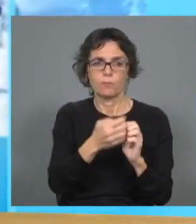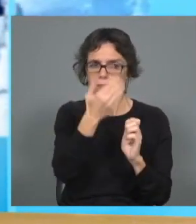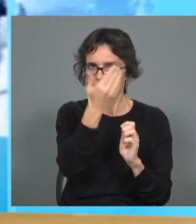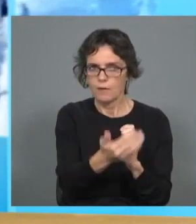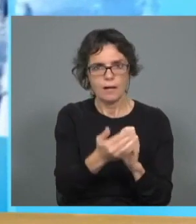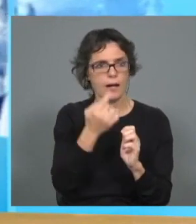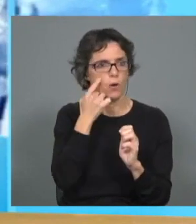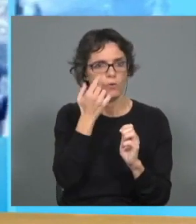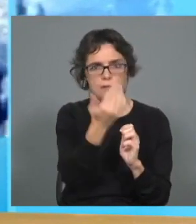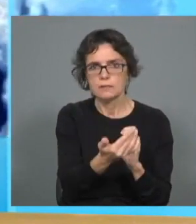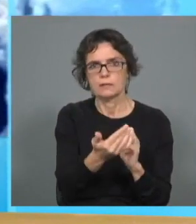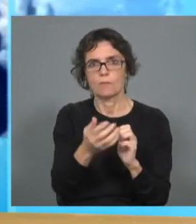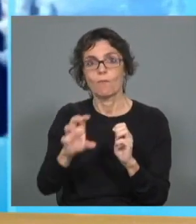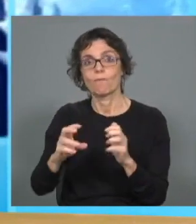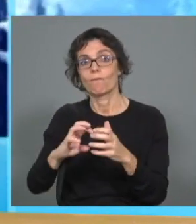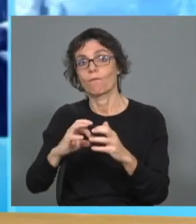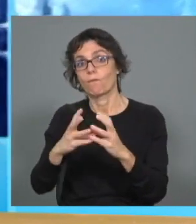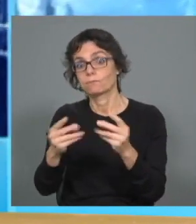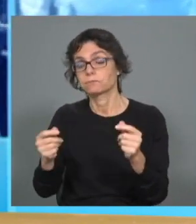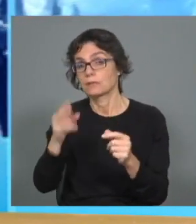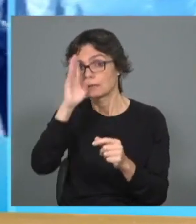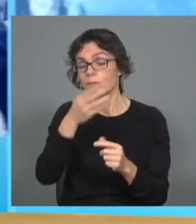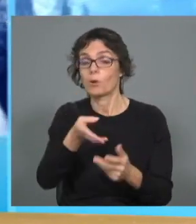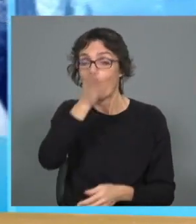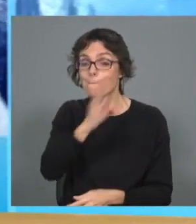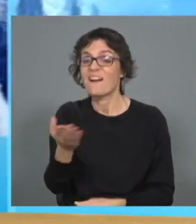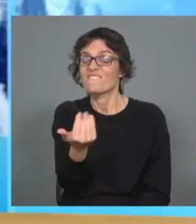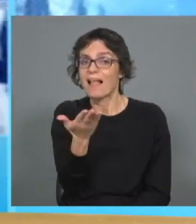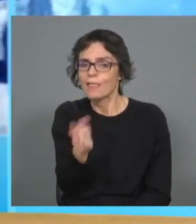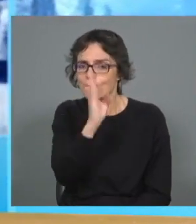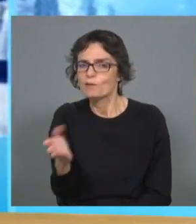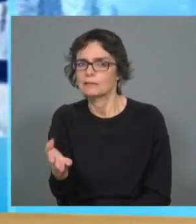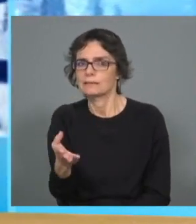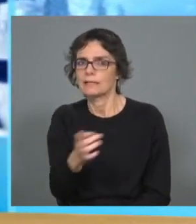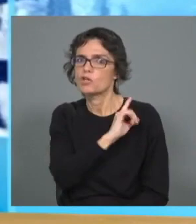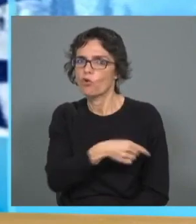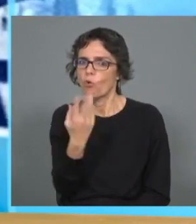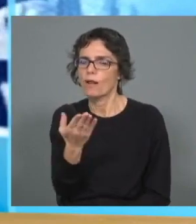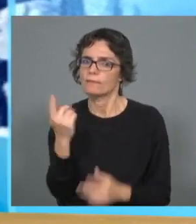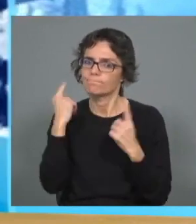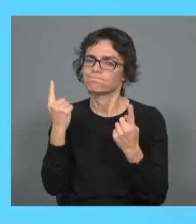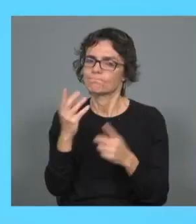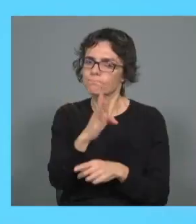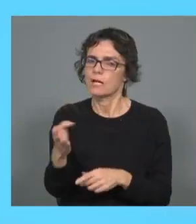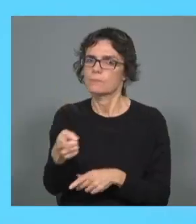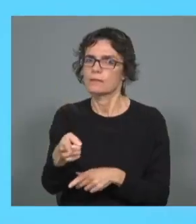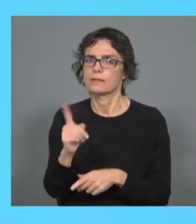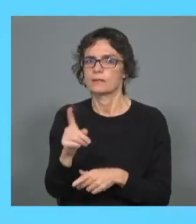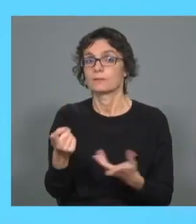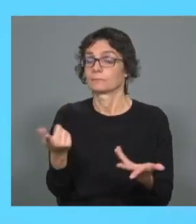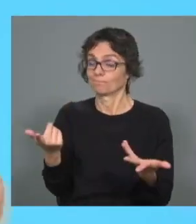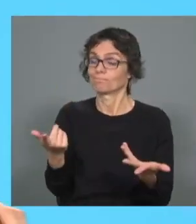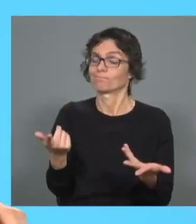o resolver também. Basta só implementar. É preciso esta coragem. Este basta é bastante